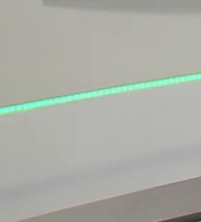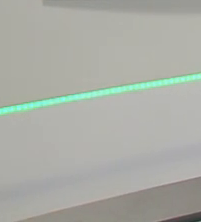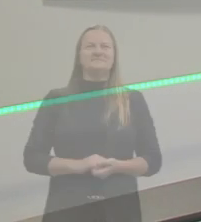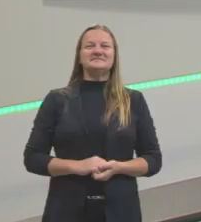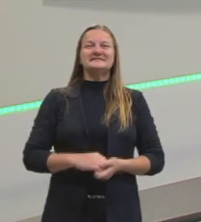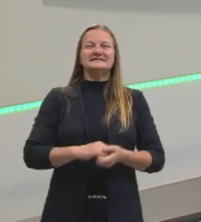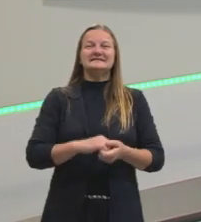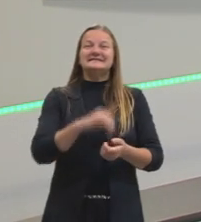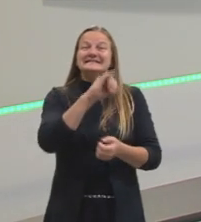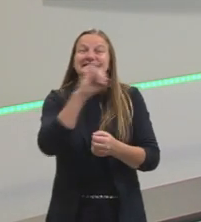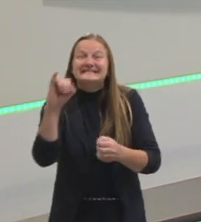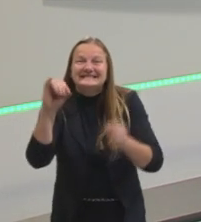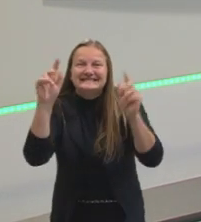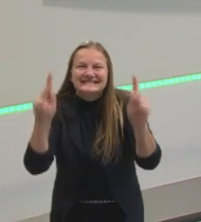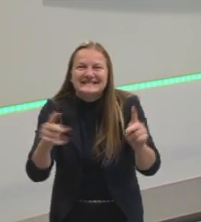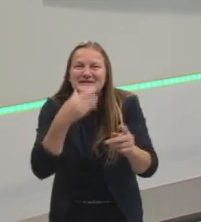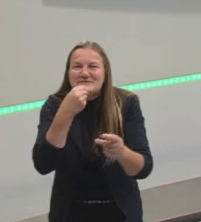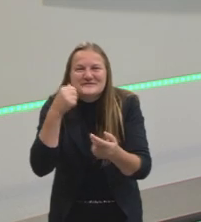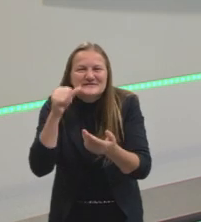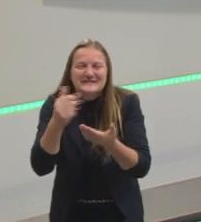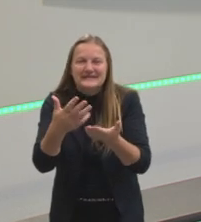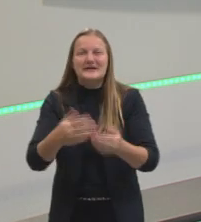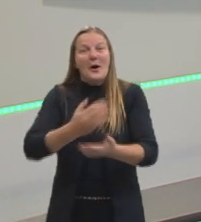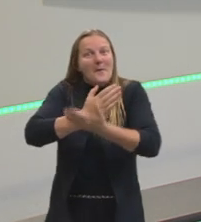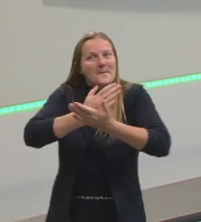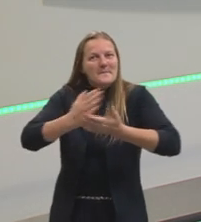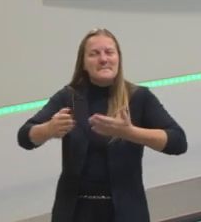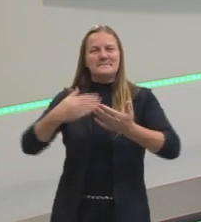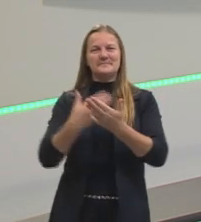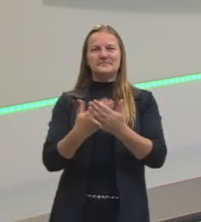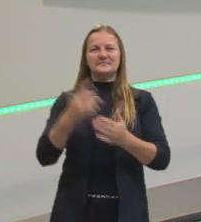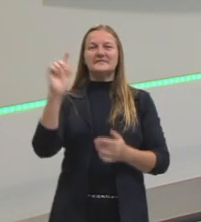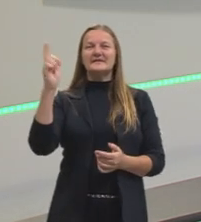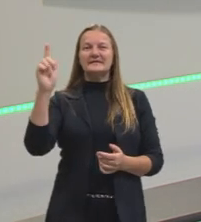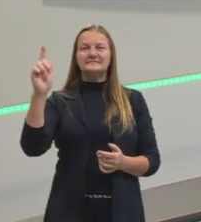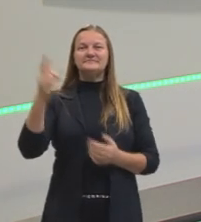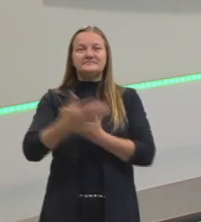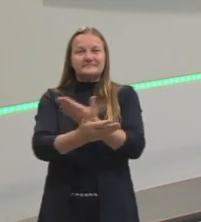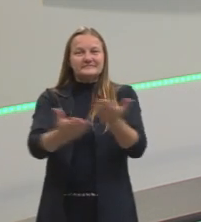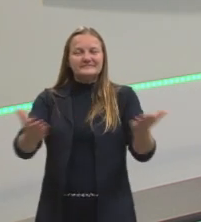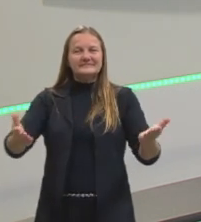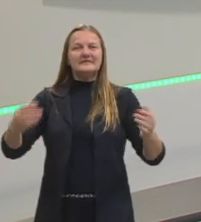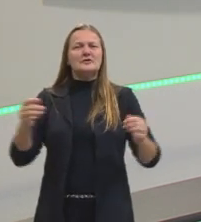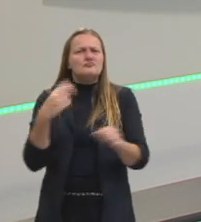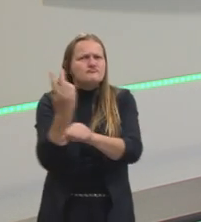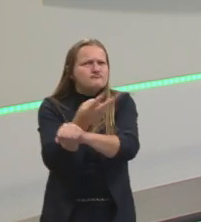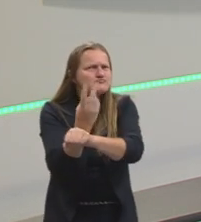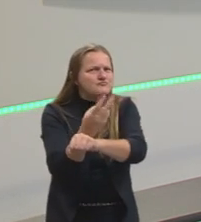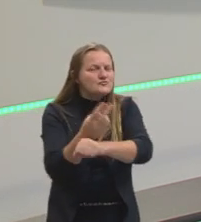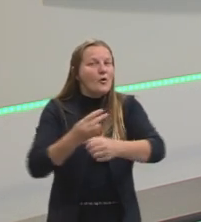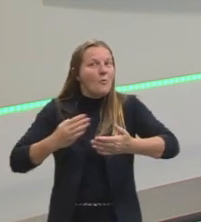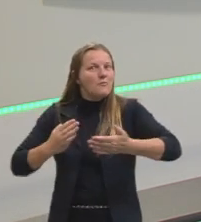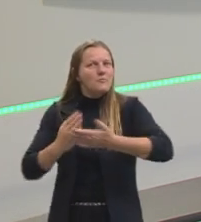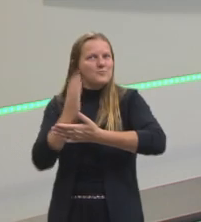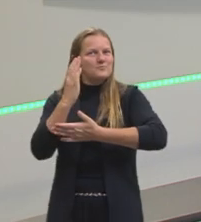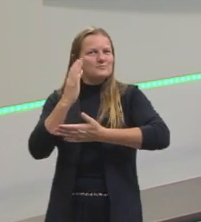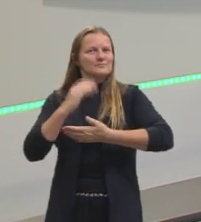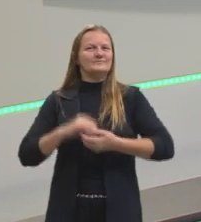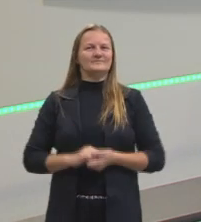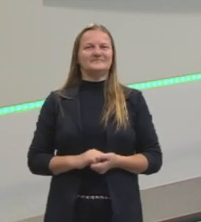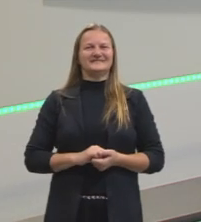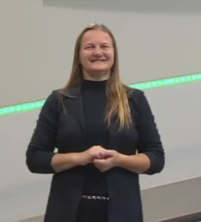Olá, meninos e meninas, tudo bem? Começando mais uma aula de Geografia, gurizada aí, em busca dessa tua vaguinha, né?